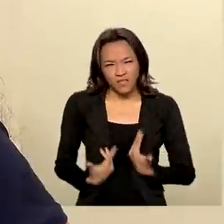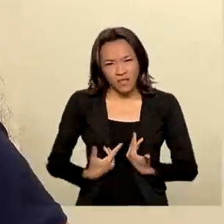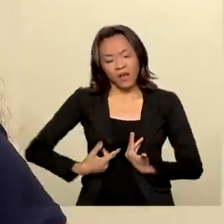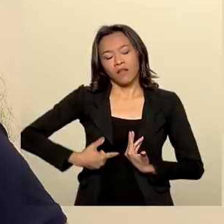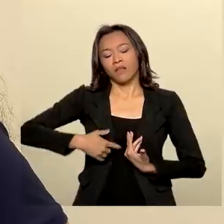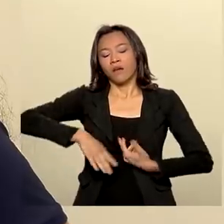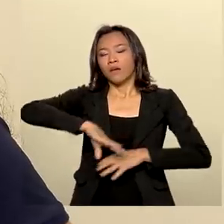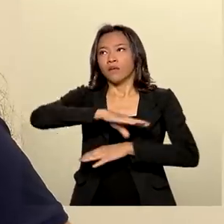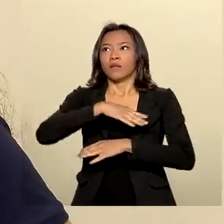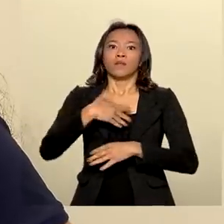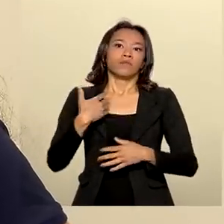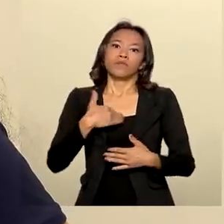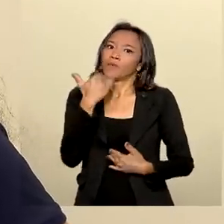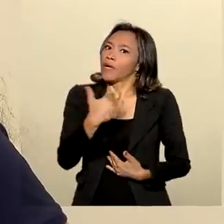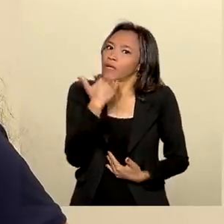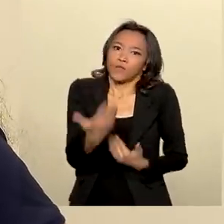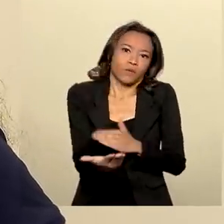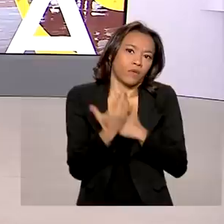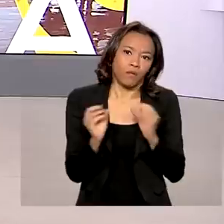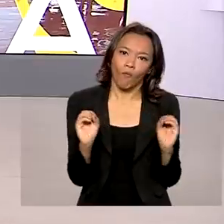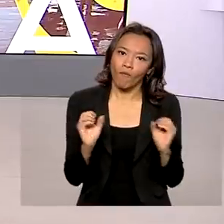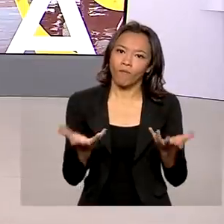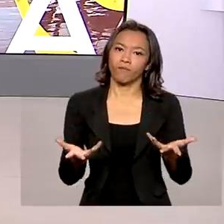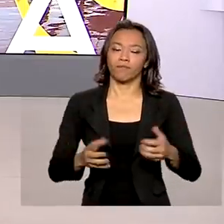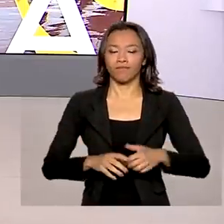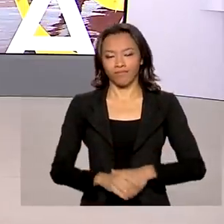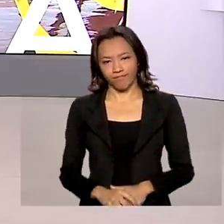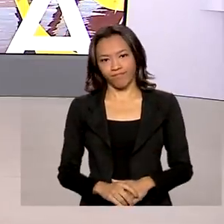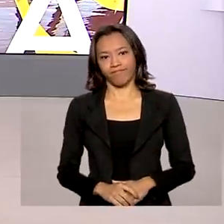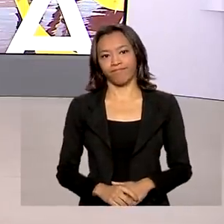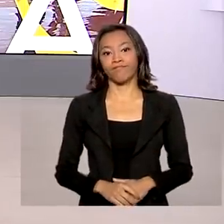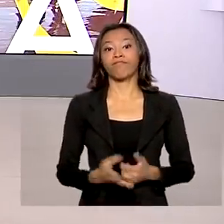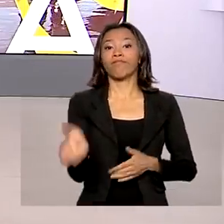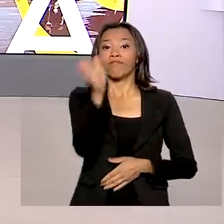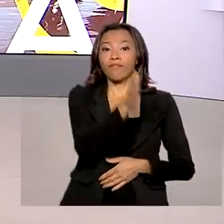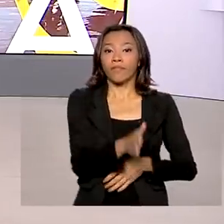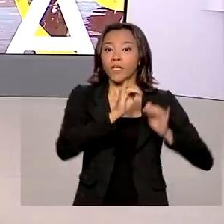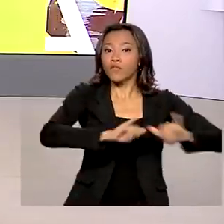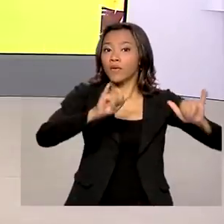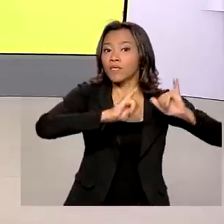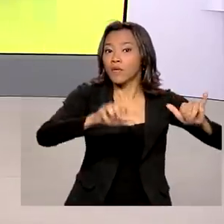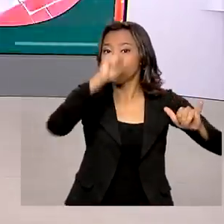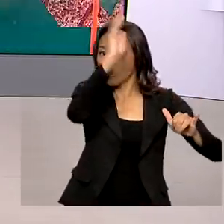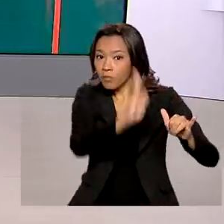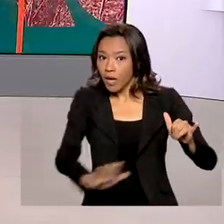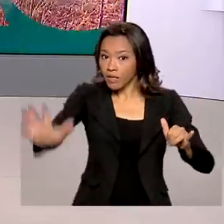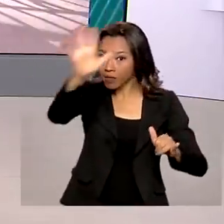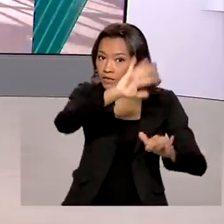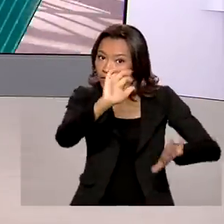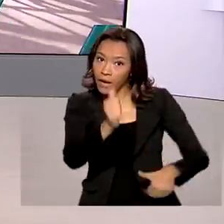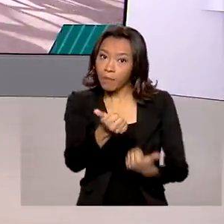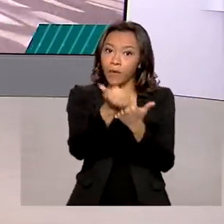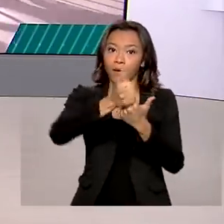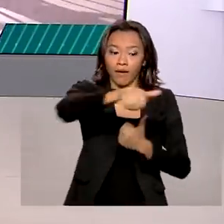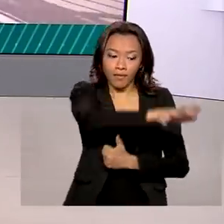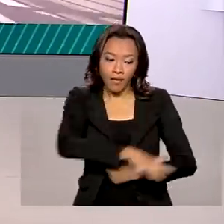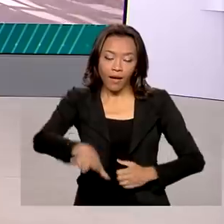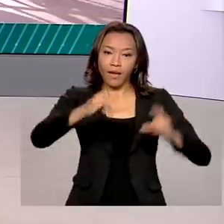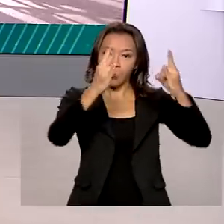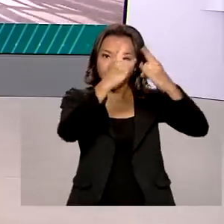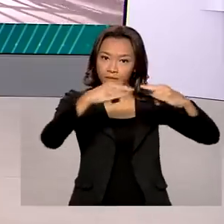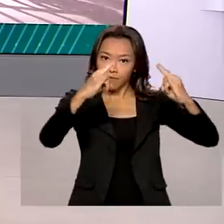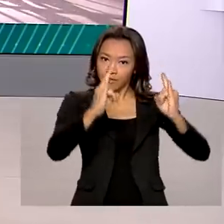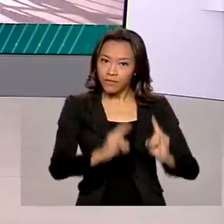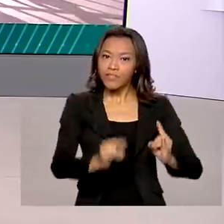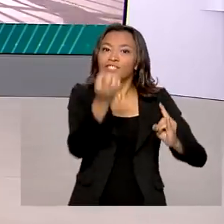e esgotada mentalmente não vai me ajudar em nada, né? Uma campanha nacional vai apoiar o setor circense itinerante.